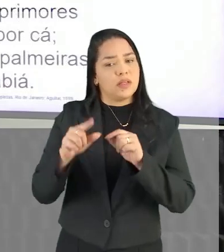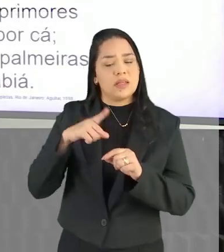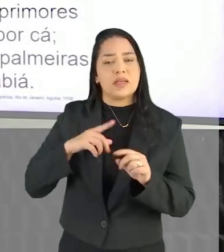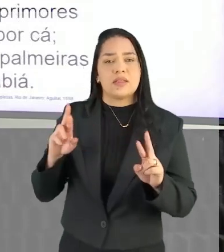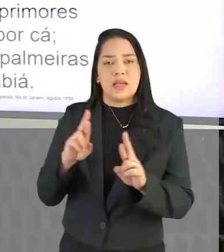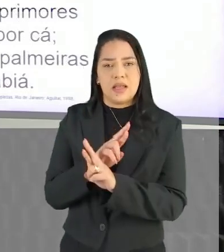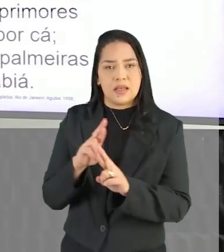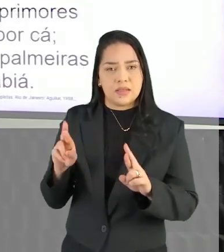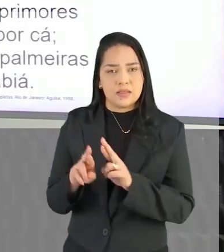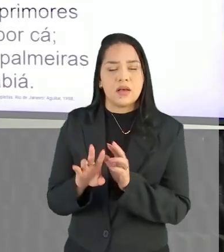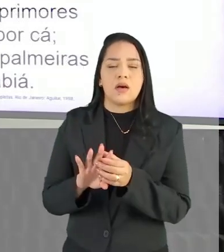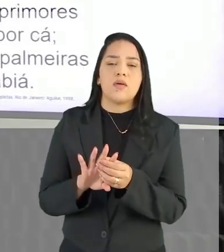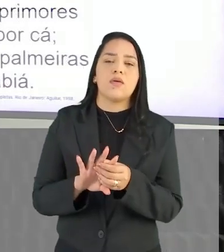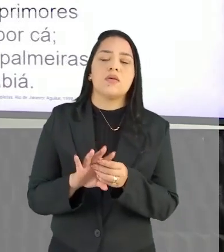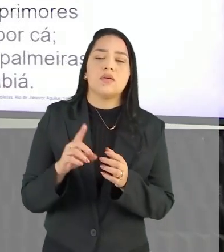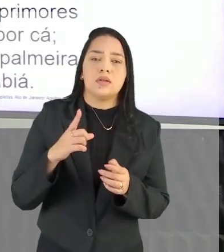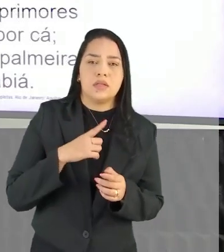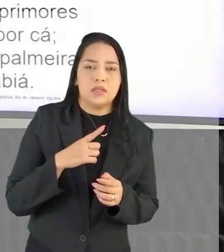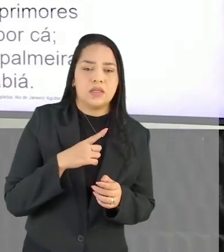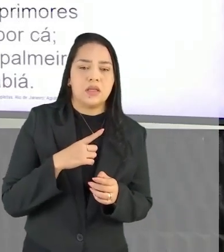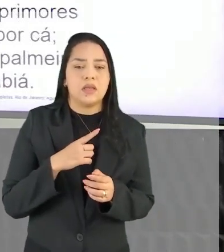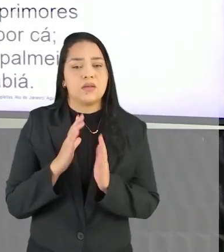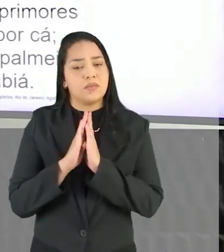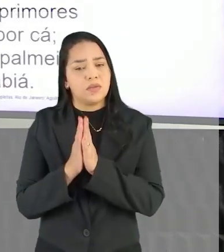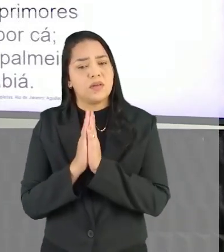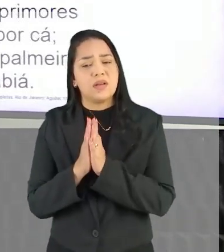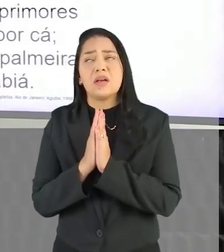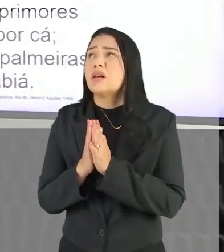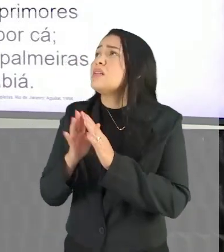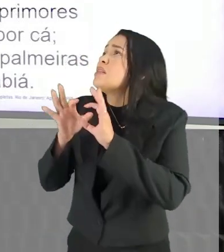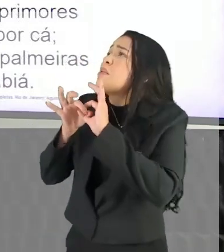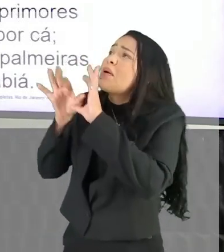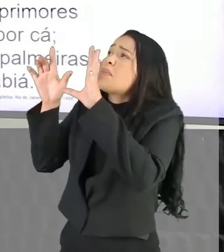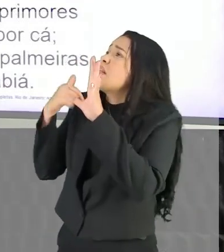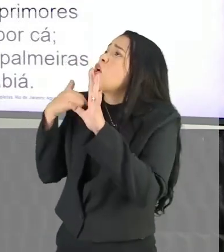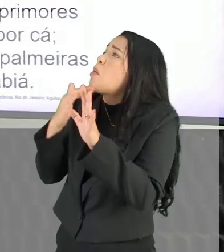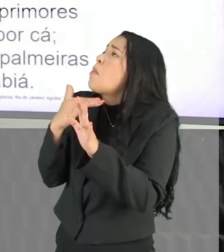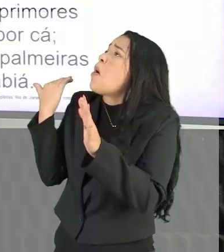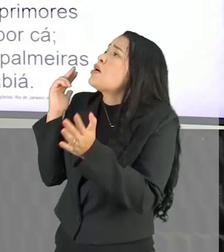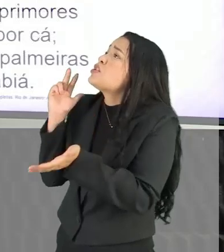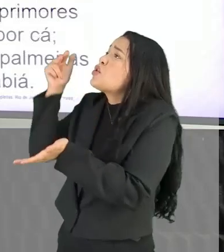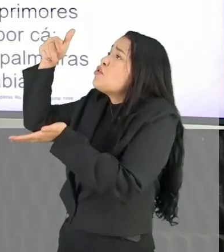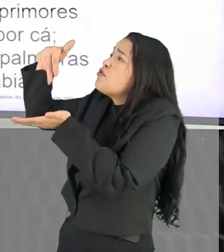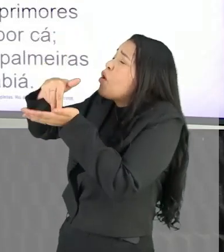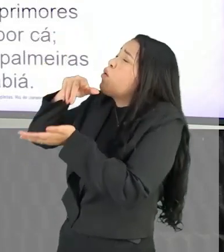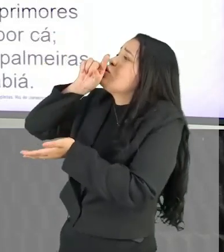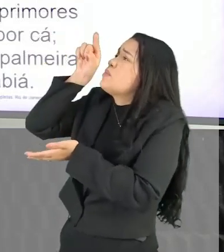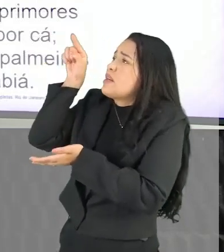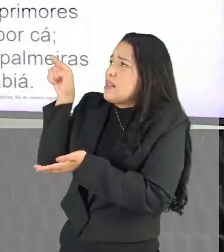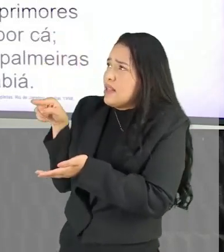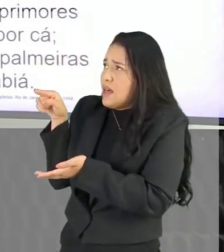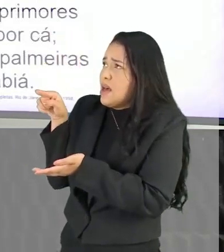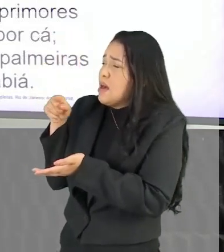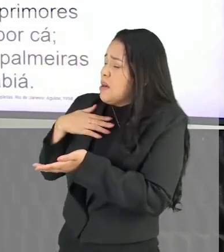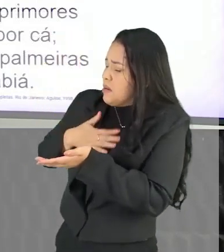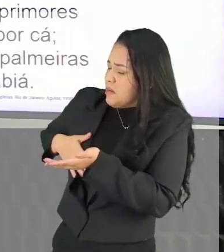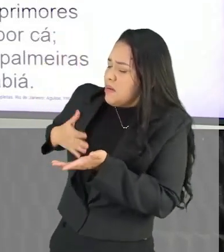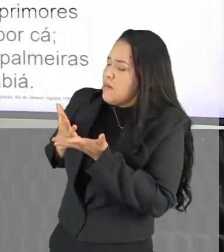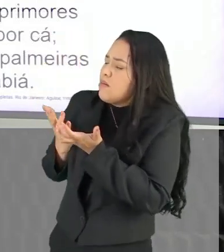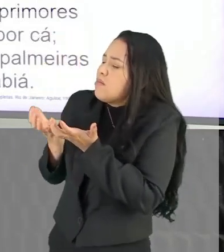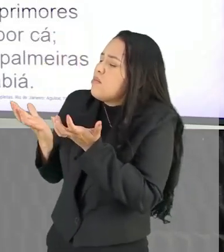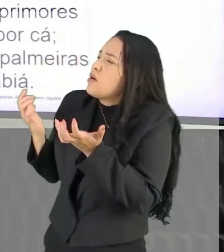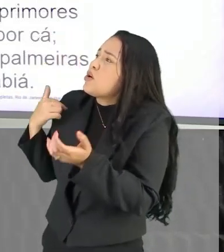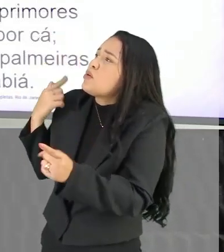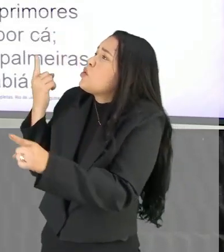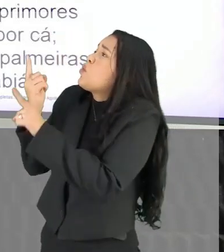essa relação, E no final a gente tem um apelo, né, Que ele fala, não permita, Deus, que eu morra, Sem que eu volte para lá, Sem que desfrute os primores,